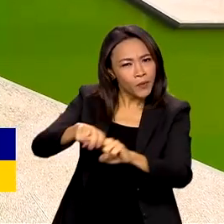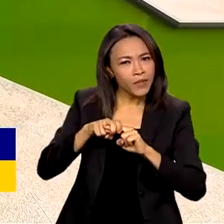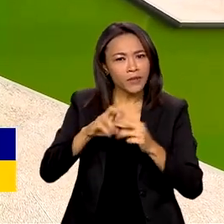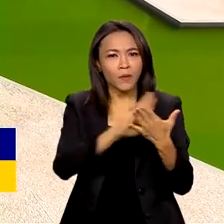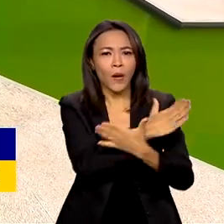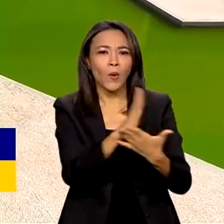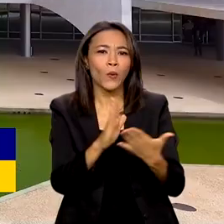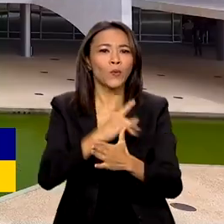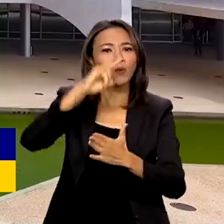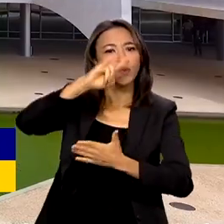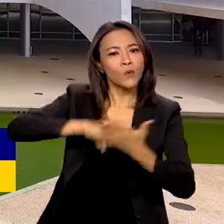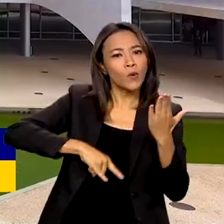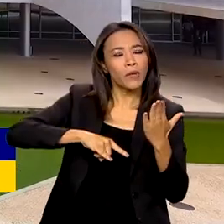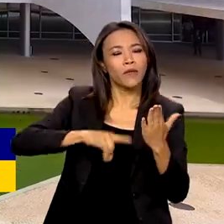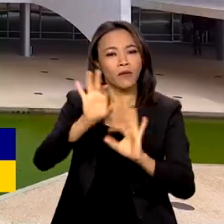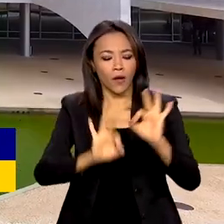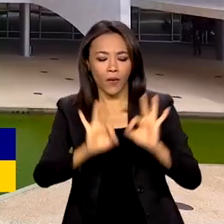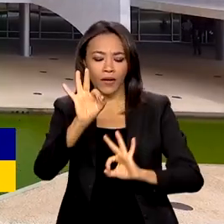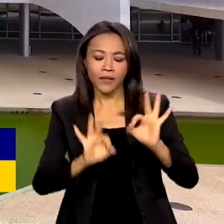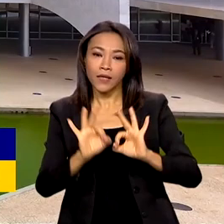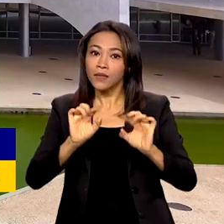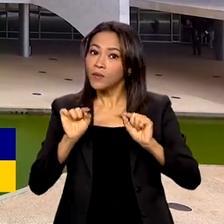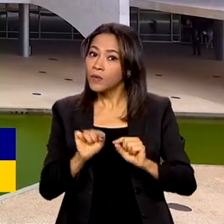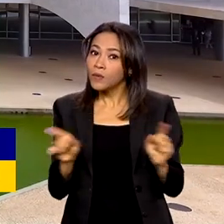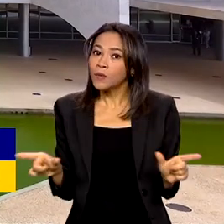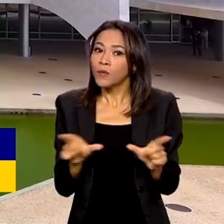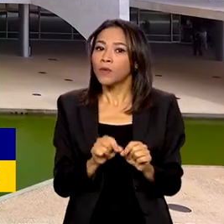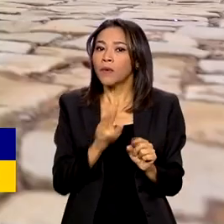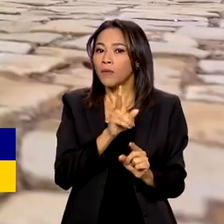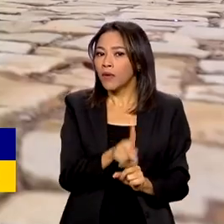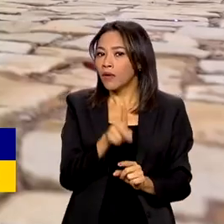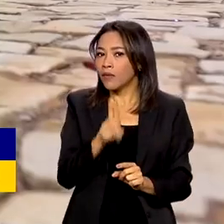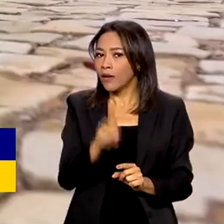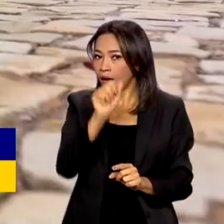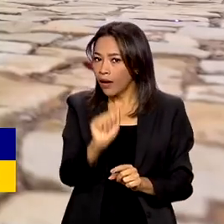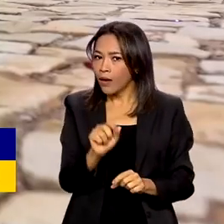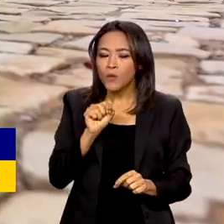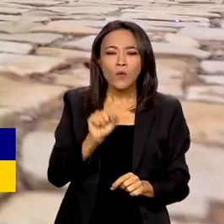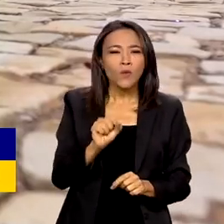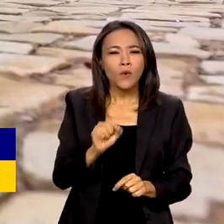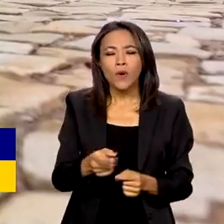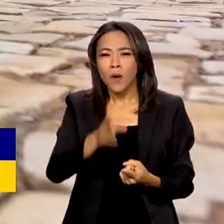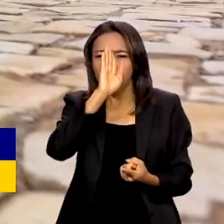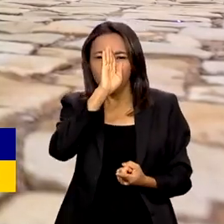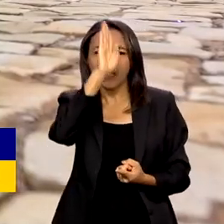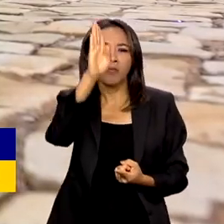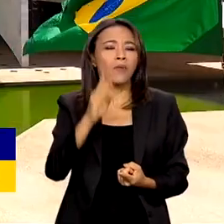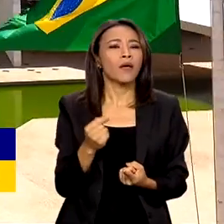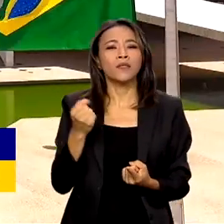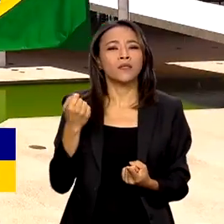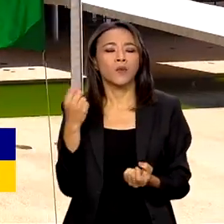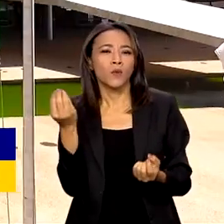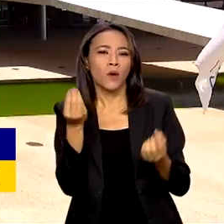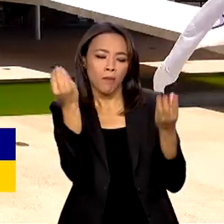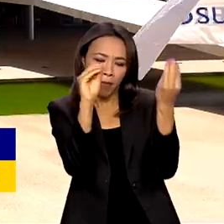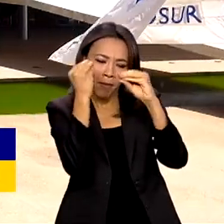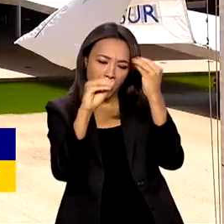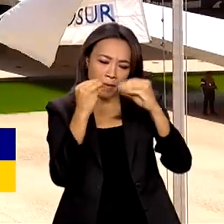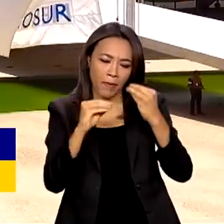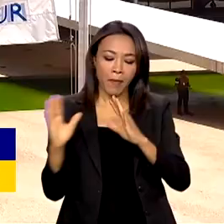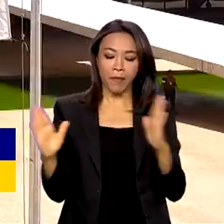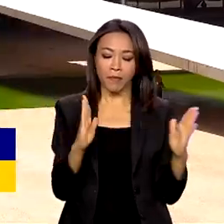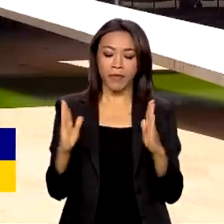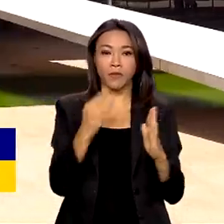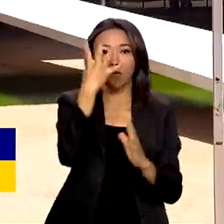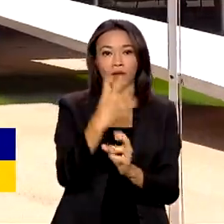são elaborados. Um deles é o plano plurianual, que organiza as prioridades do país para um período de